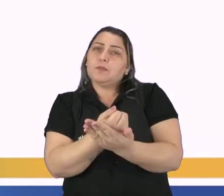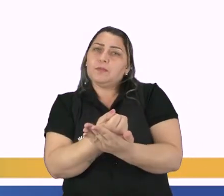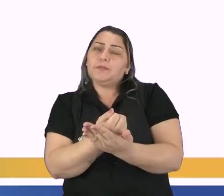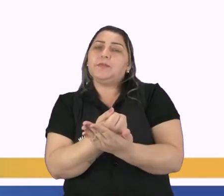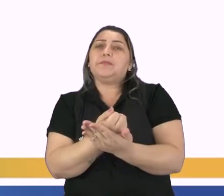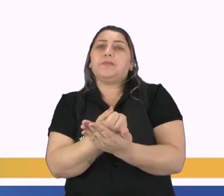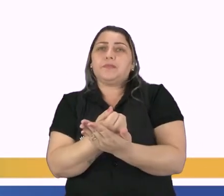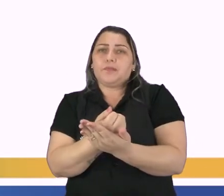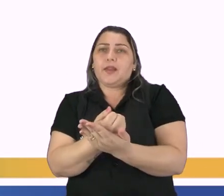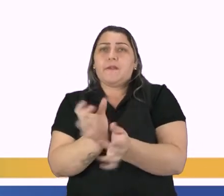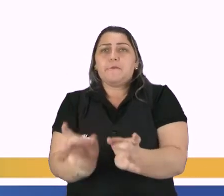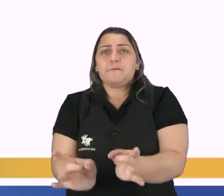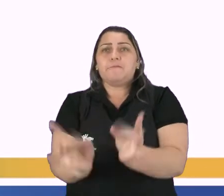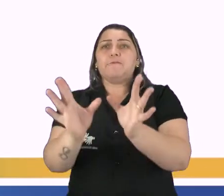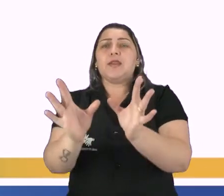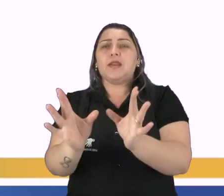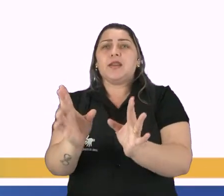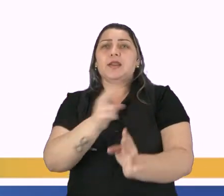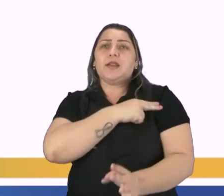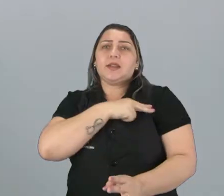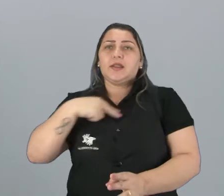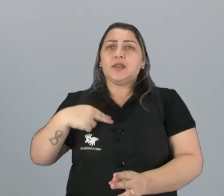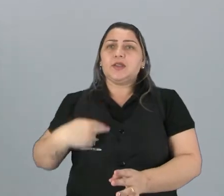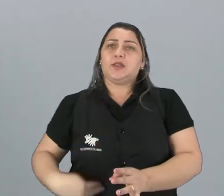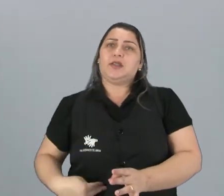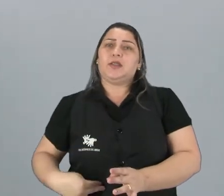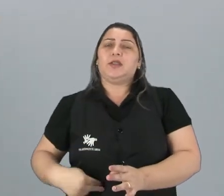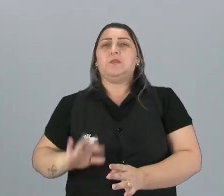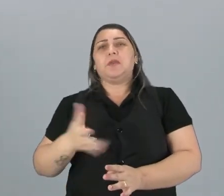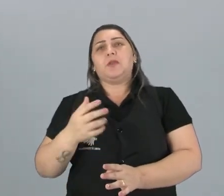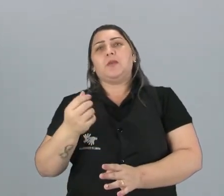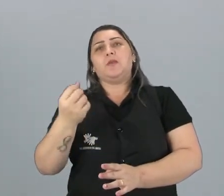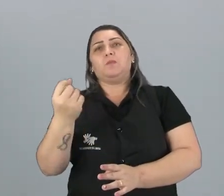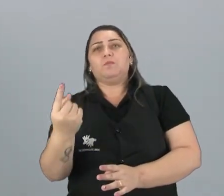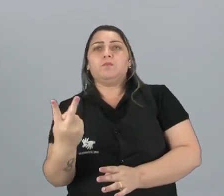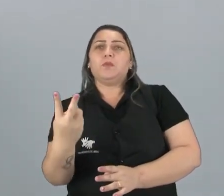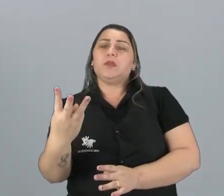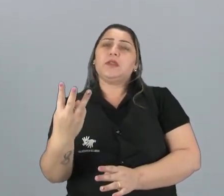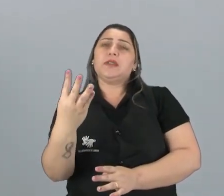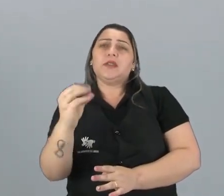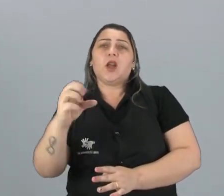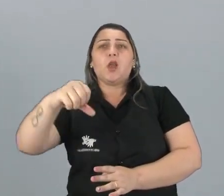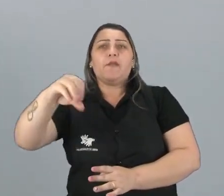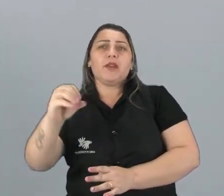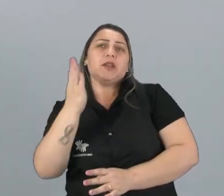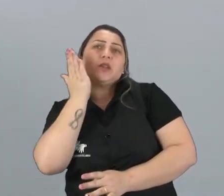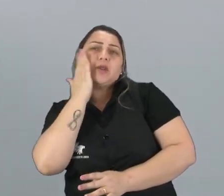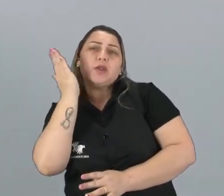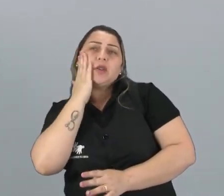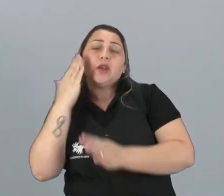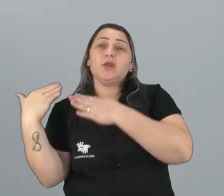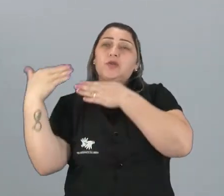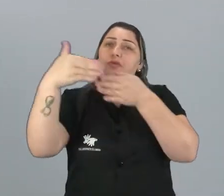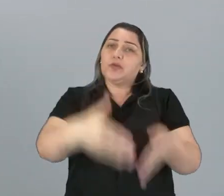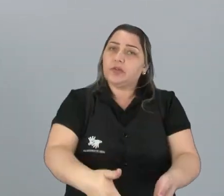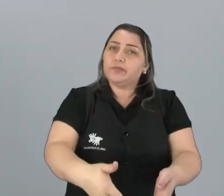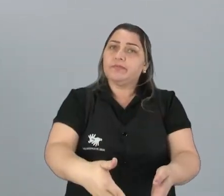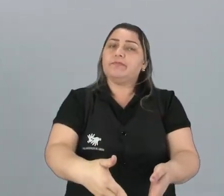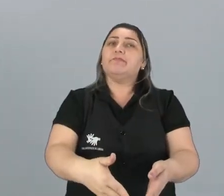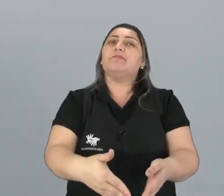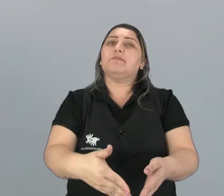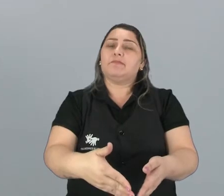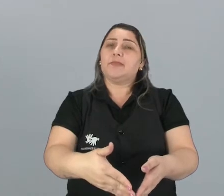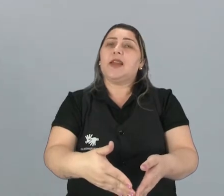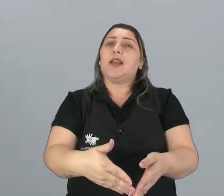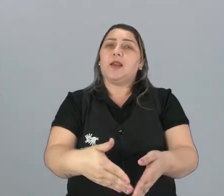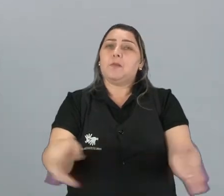que faz venda da China, e talvez dois meses, trinta dias, ou até noventa dias, o produto chega aqui, vindo